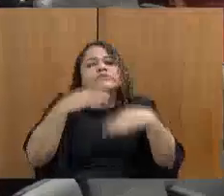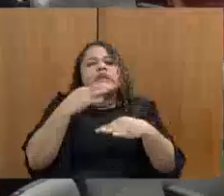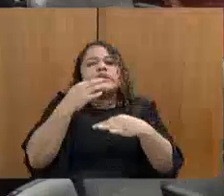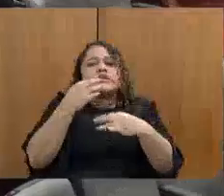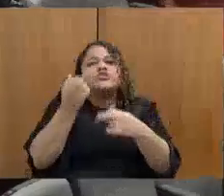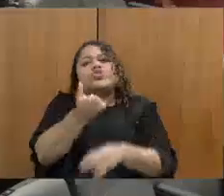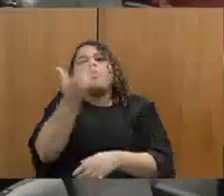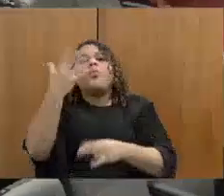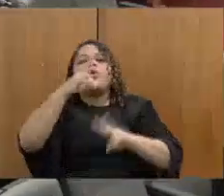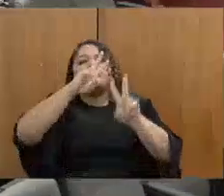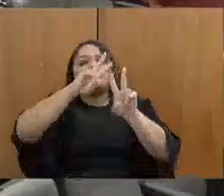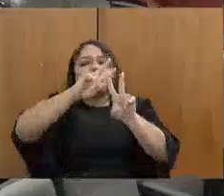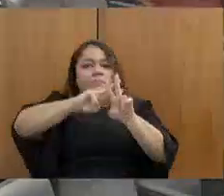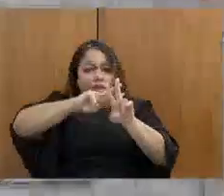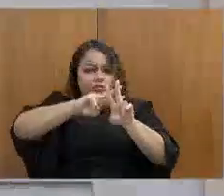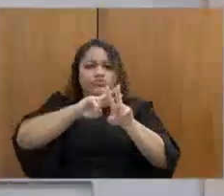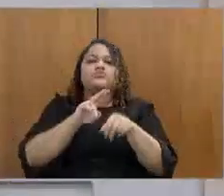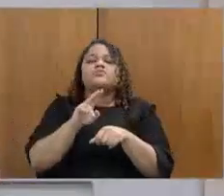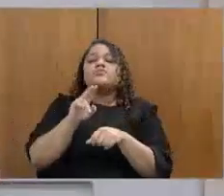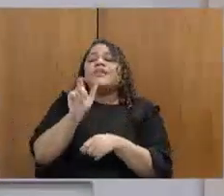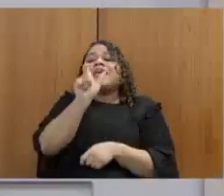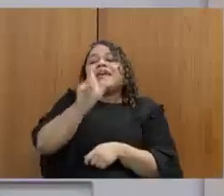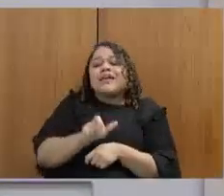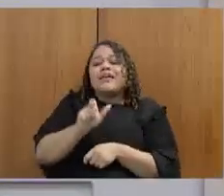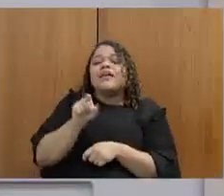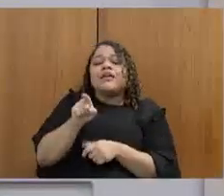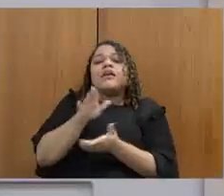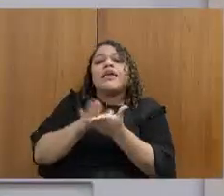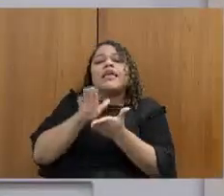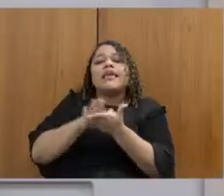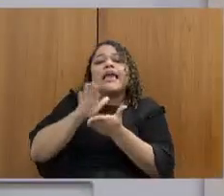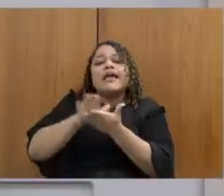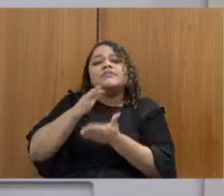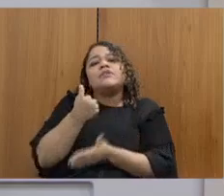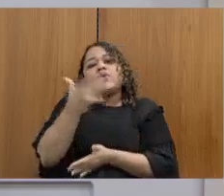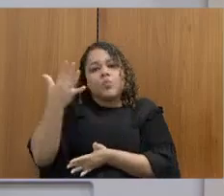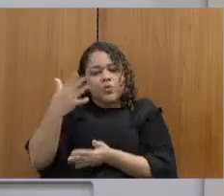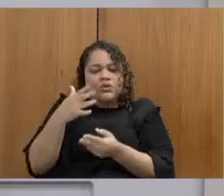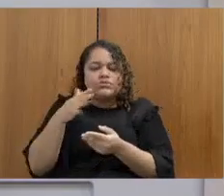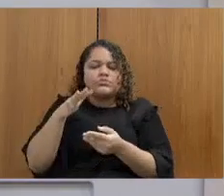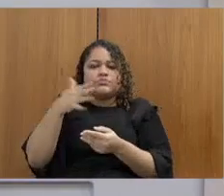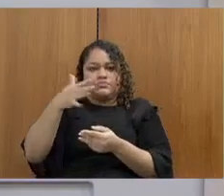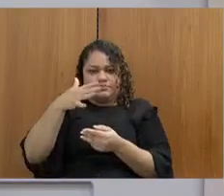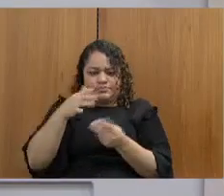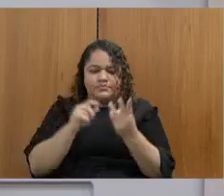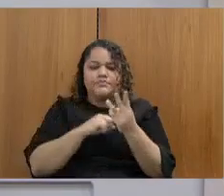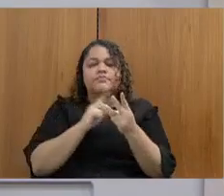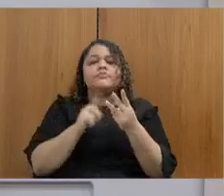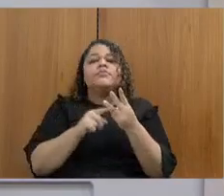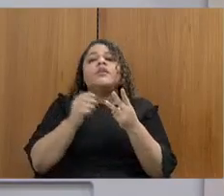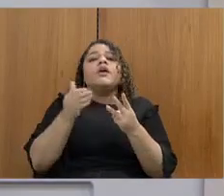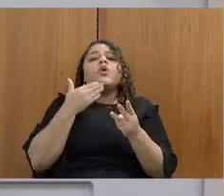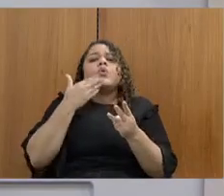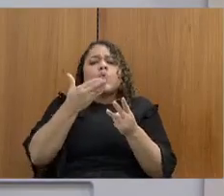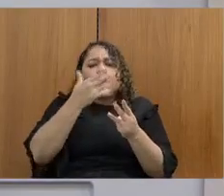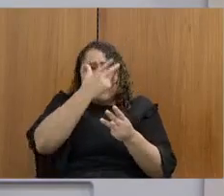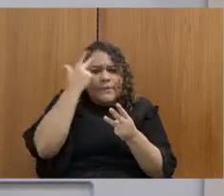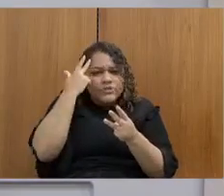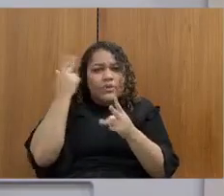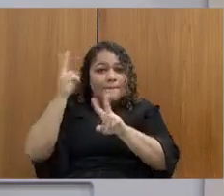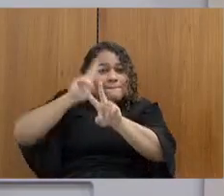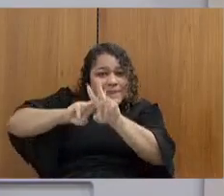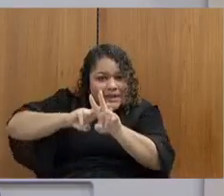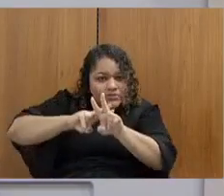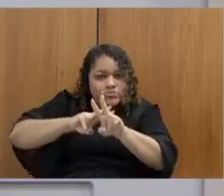é o custo médio de cada pessoa com privação de liberdade, qual é a taxa de reincidência no Estado de Minas Gerais de pessoas que passaram pelo sistema e que vão retornar ao sistema.